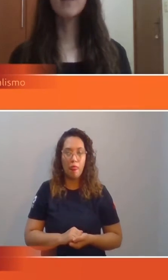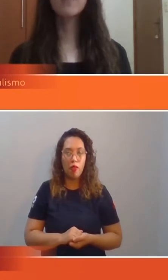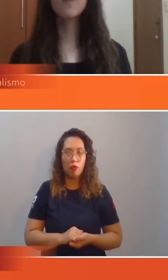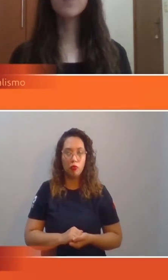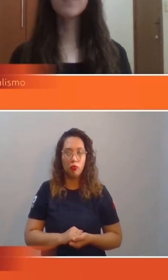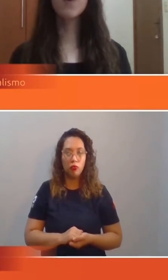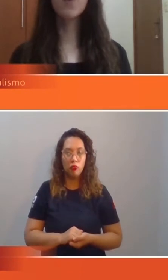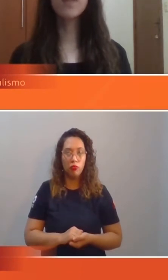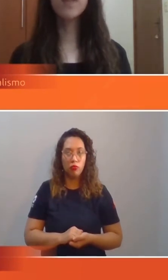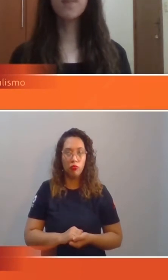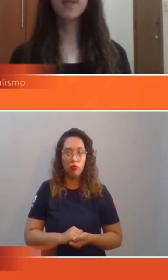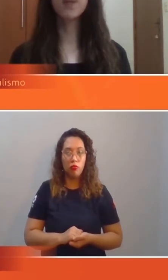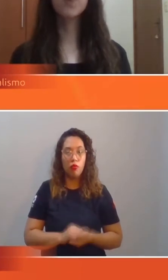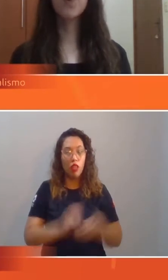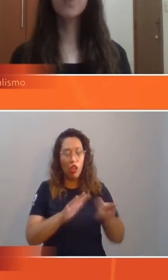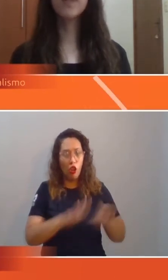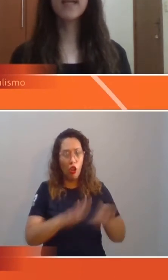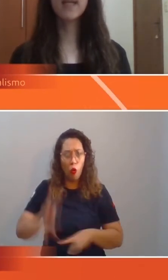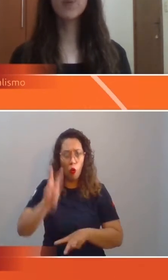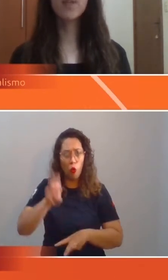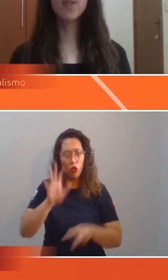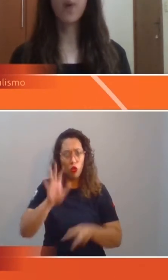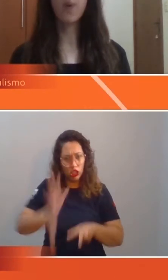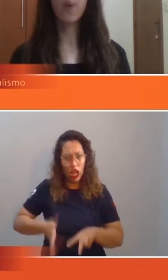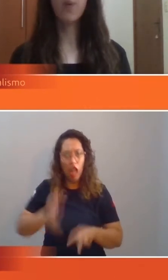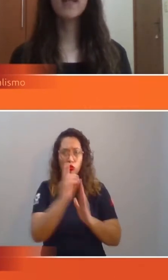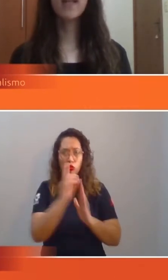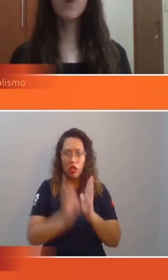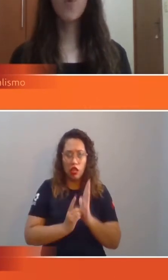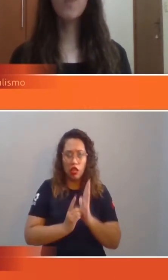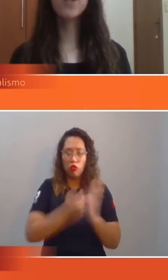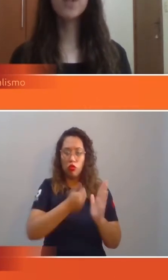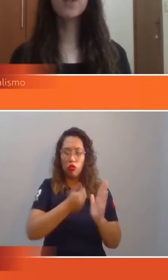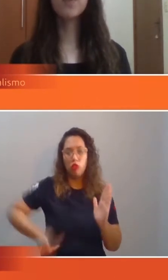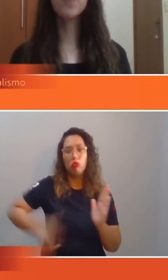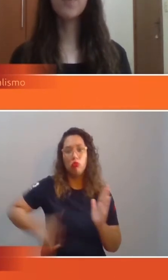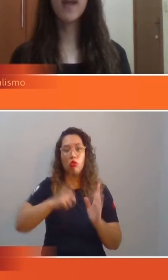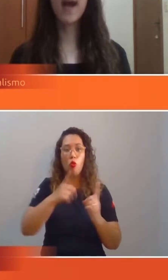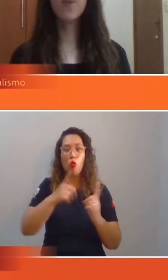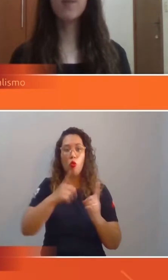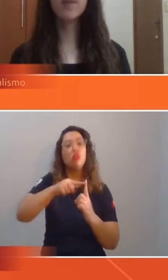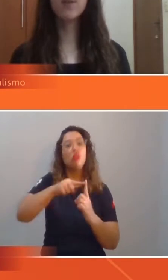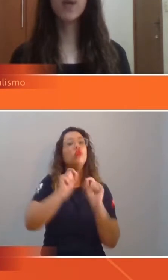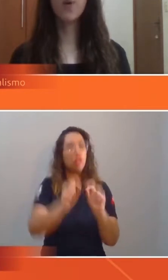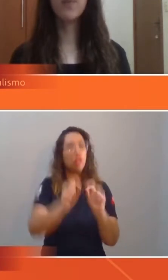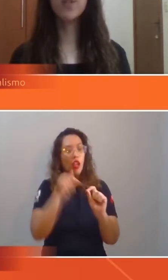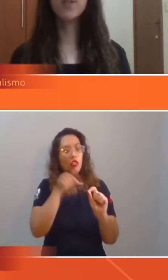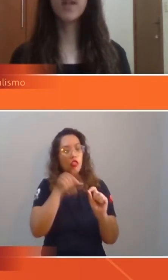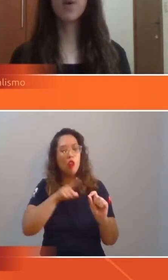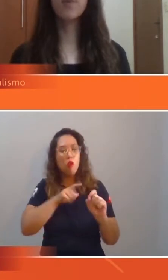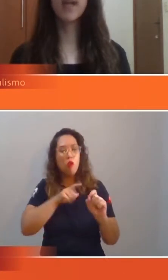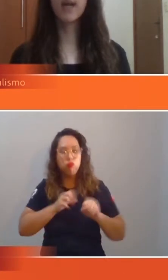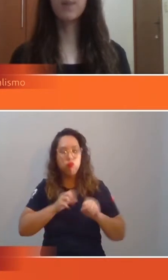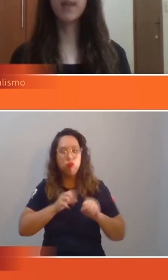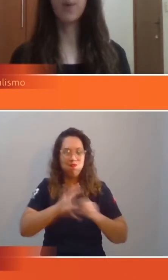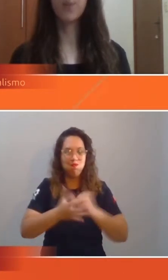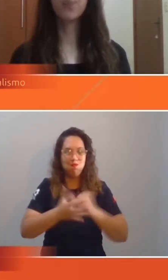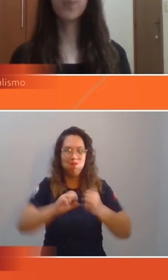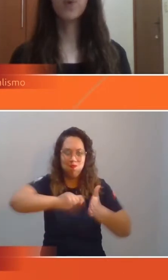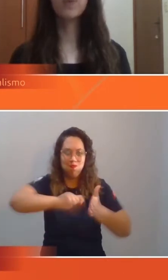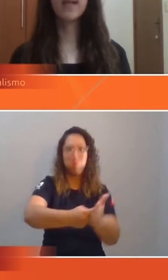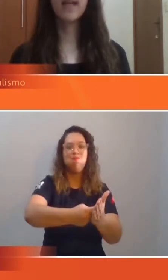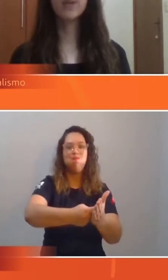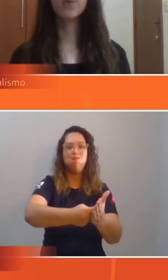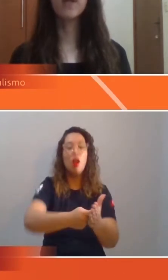Entramos na segunda semana do novo decreto estadual que tem o objetivo de frear o avanço da Covid-19 na capital.